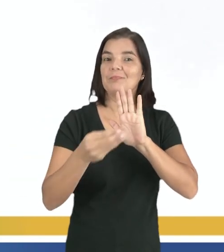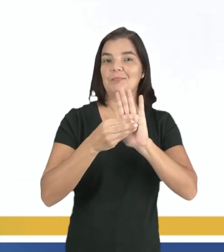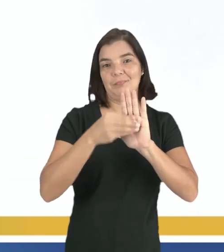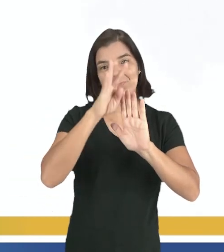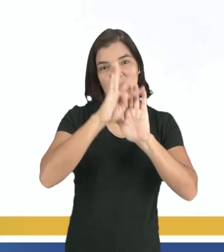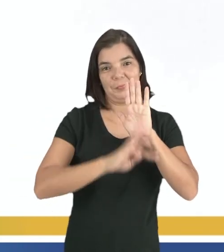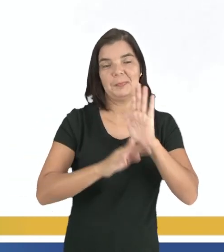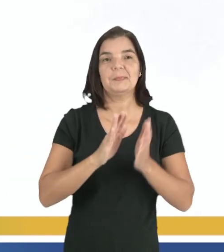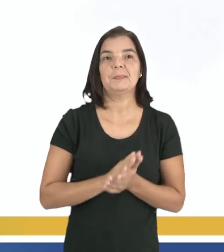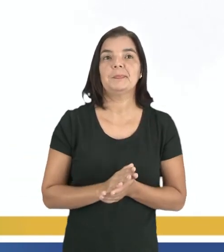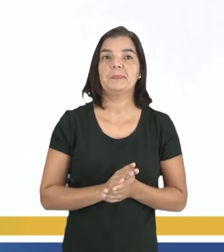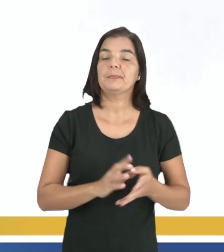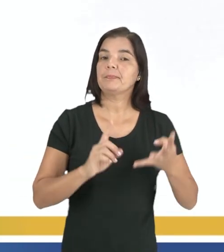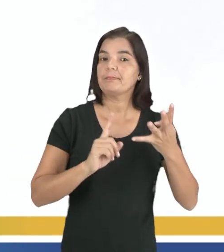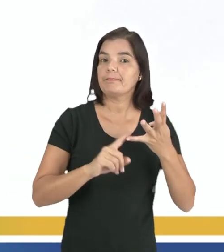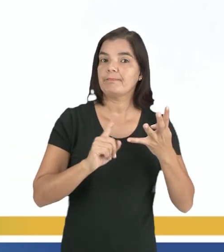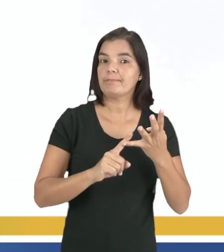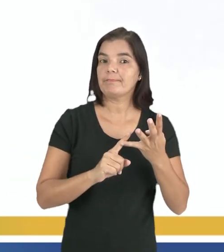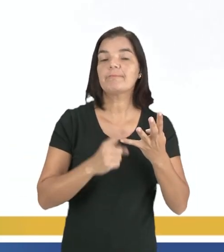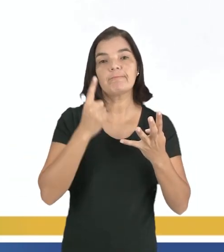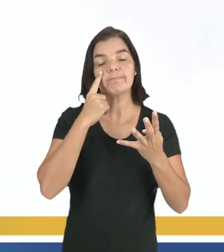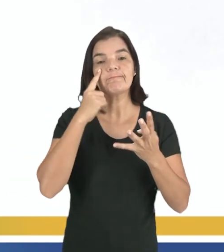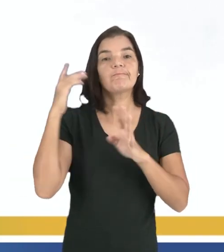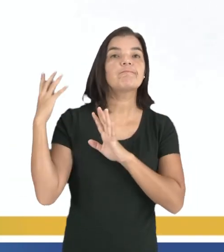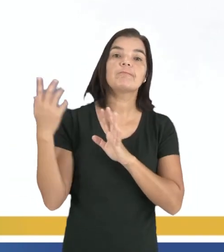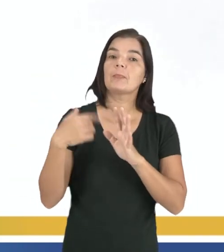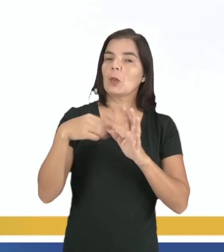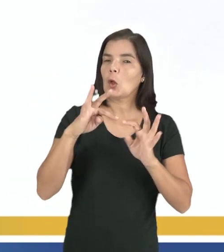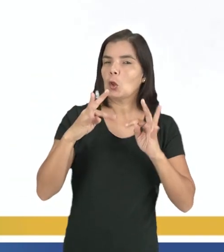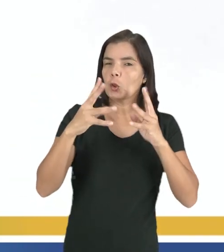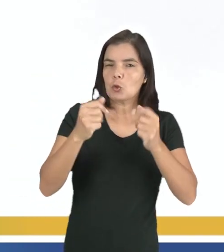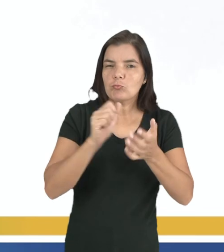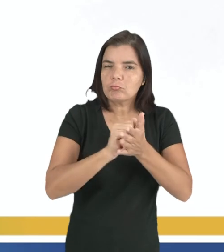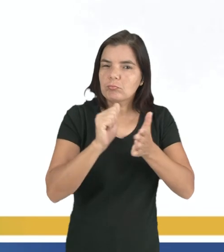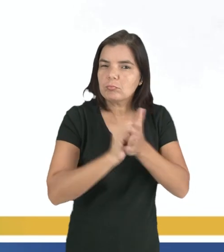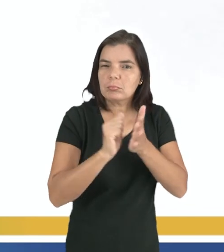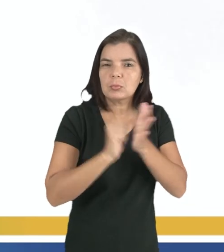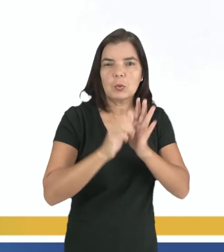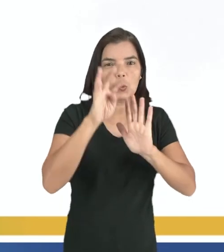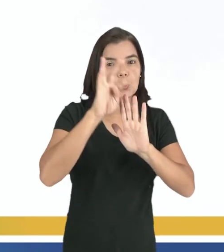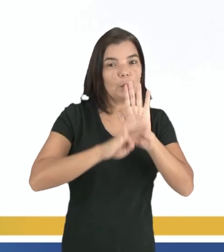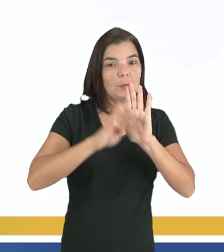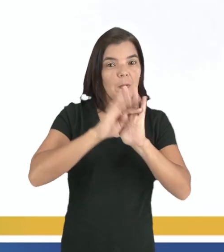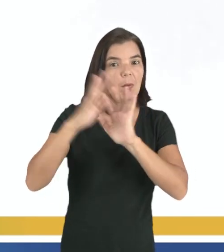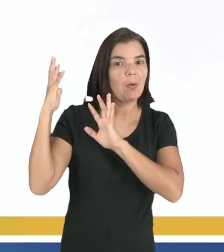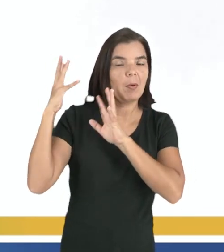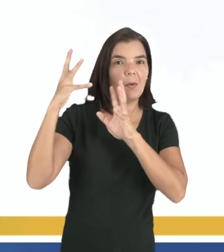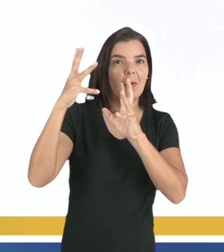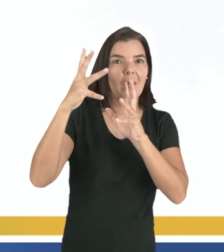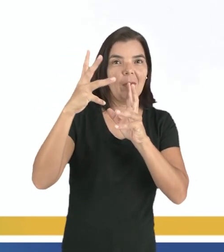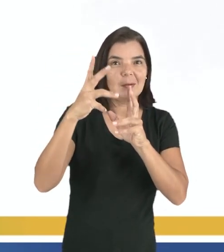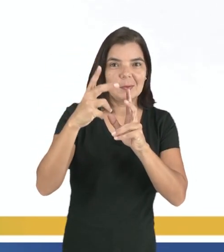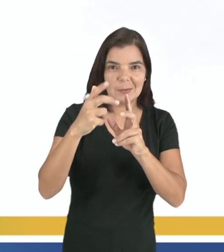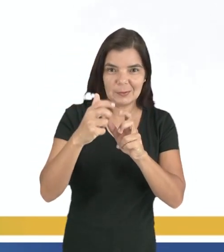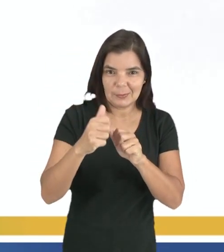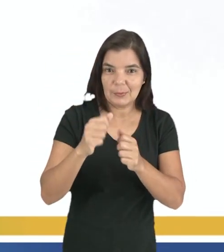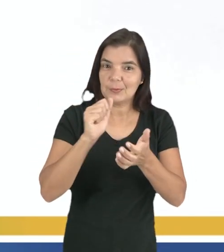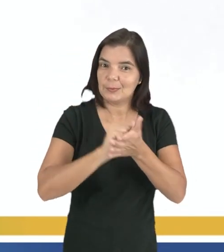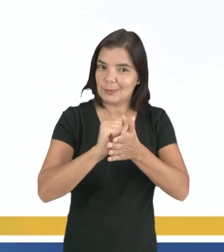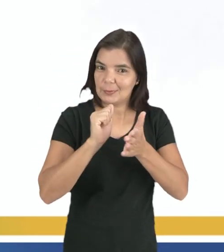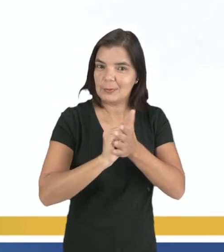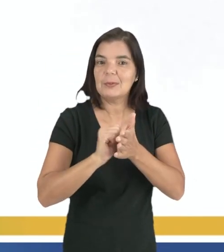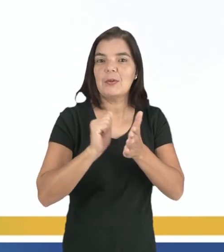trabalho. E, para a gente finalizar, depois que você tiver escrito o seu texto, faça uma revisão do que você